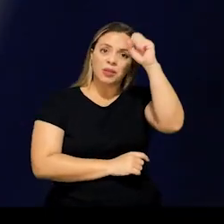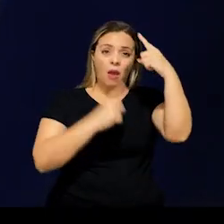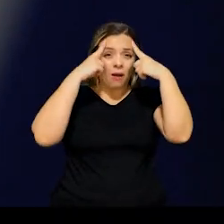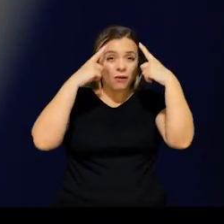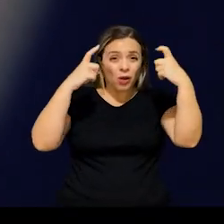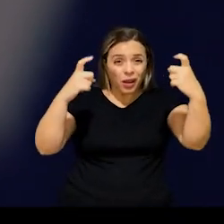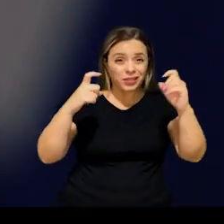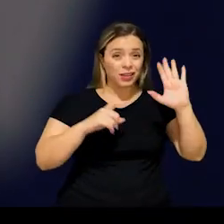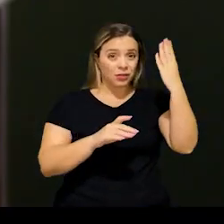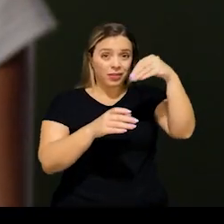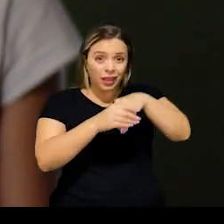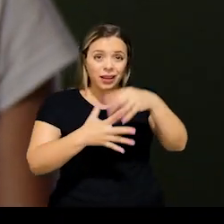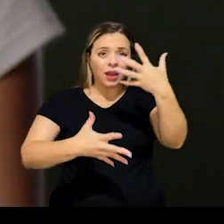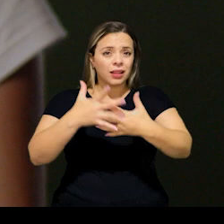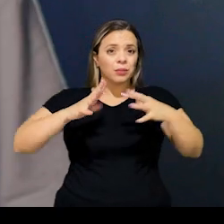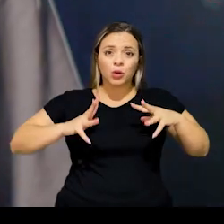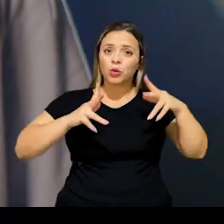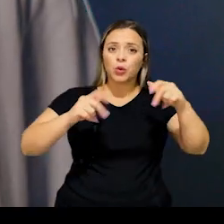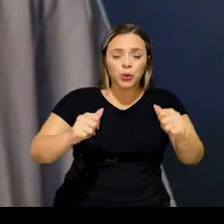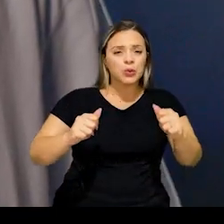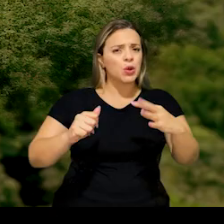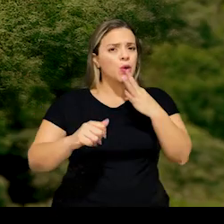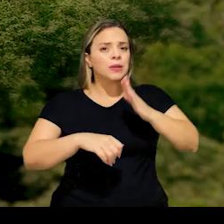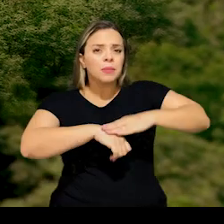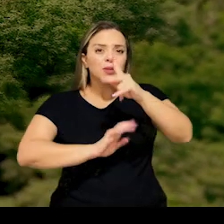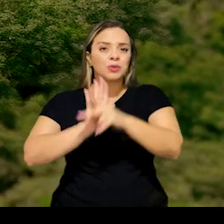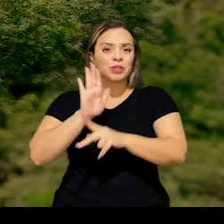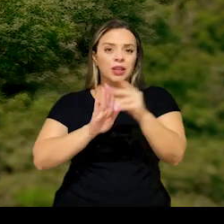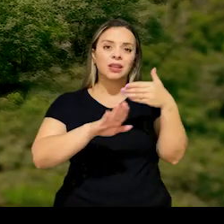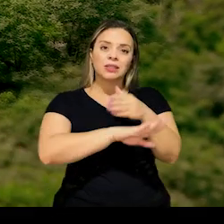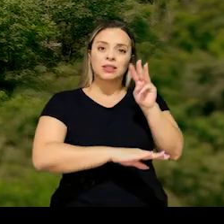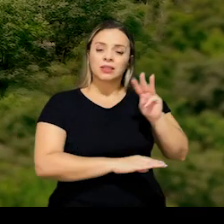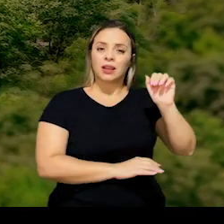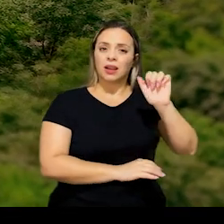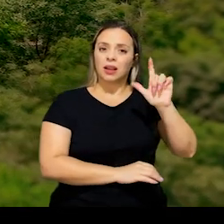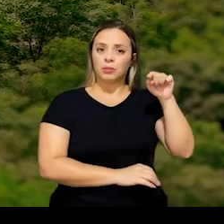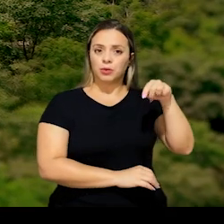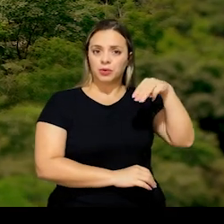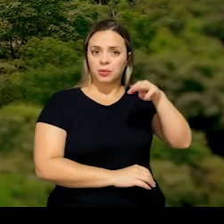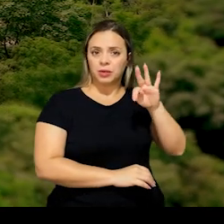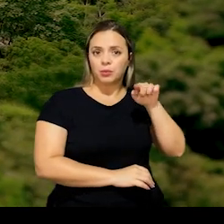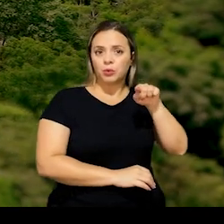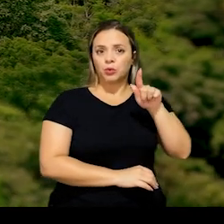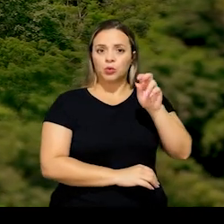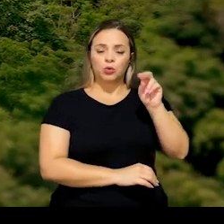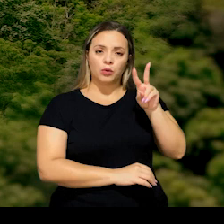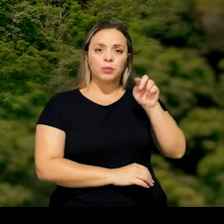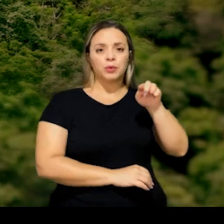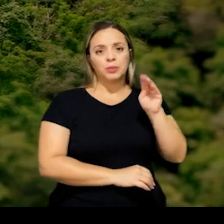ser um lugar de segurança e não de sentir medo. Conheça mais projetos. Acesse al.mt